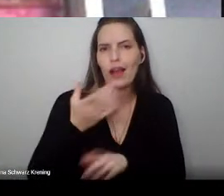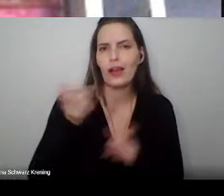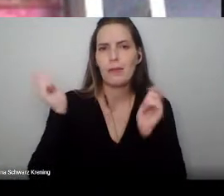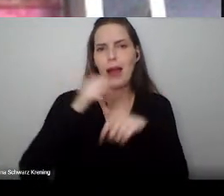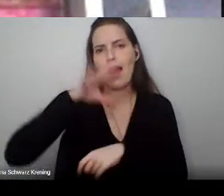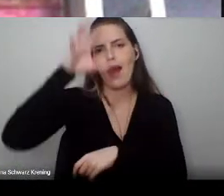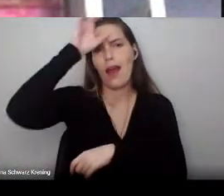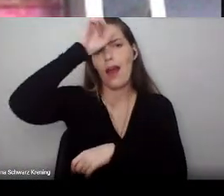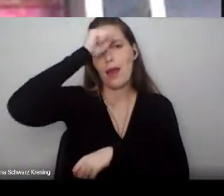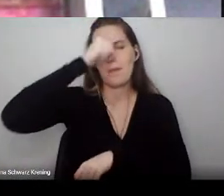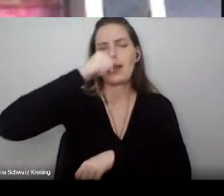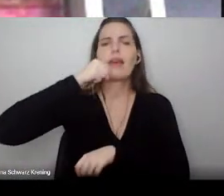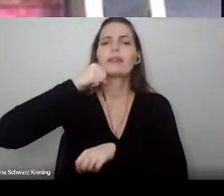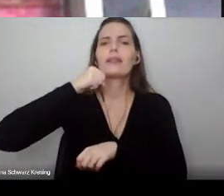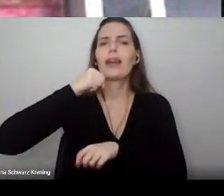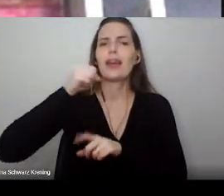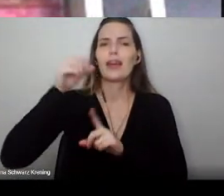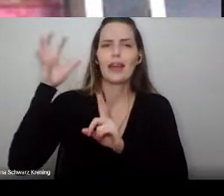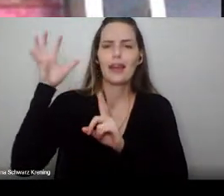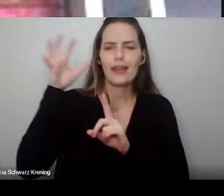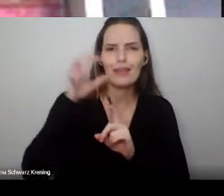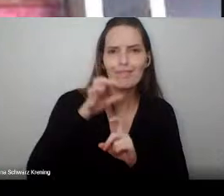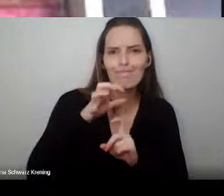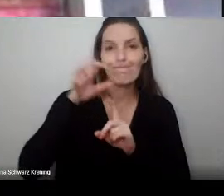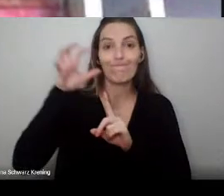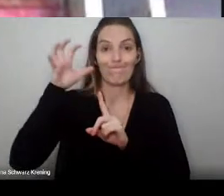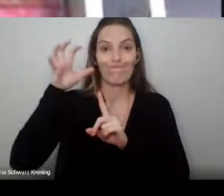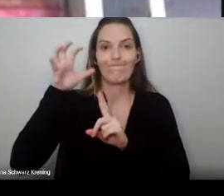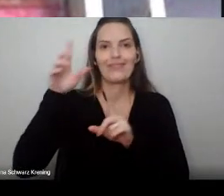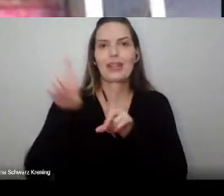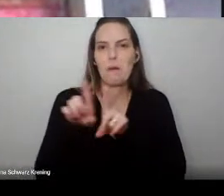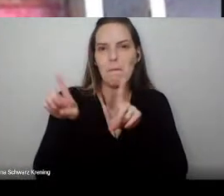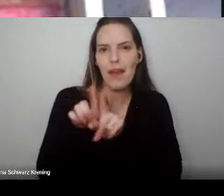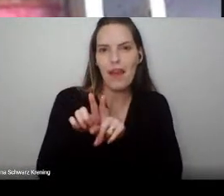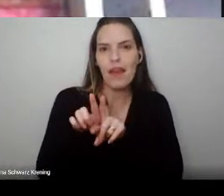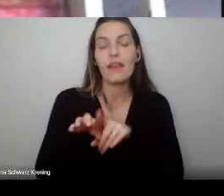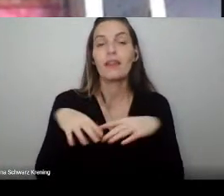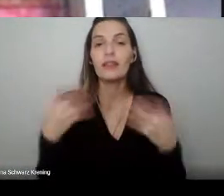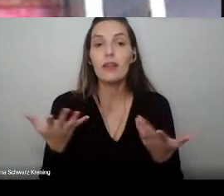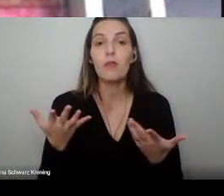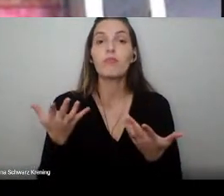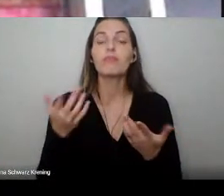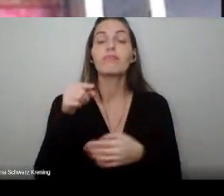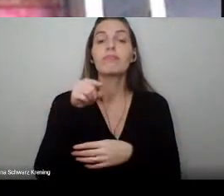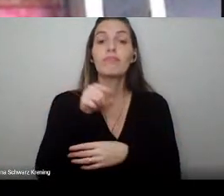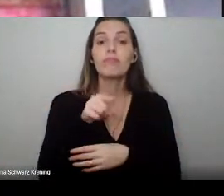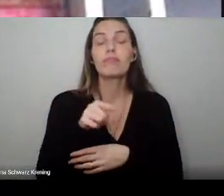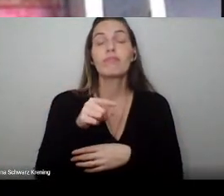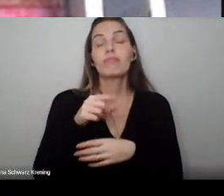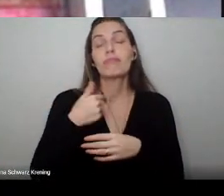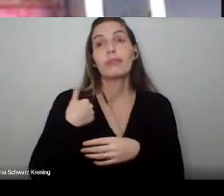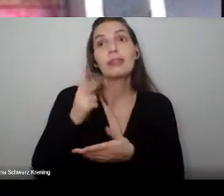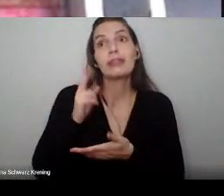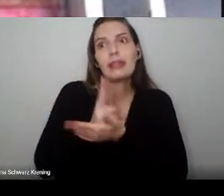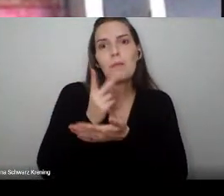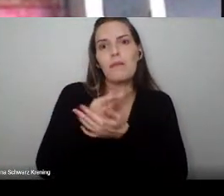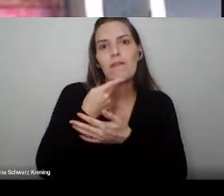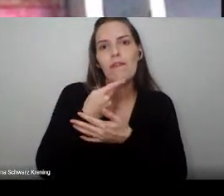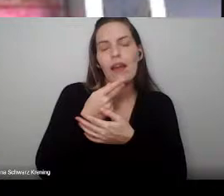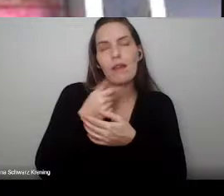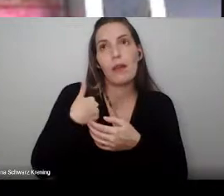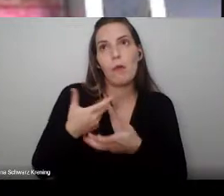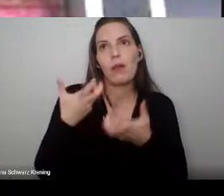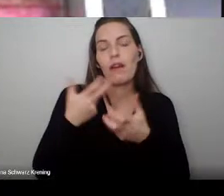essas são coisas que são cada vez mais importantes. Mas eu também queria dizer que a gente nunca deve confundir resiliência com passividade.